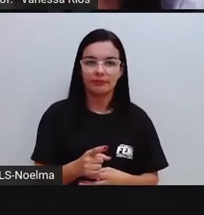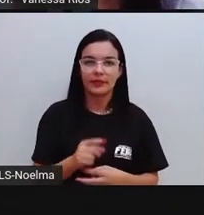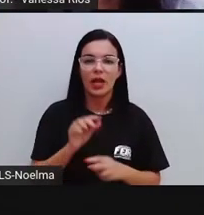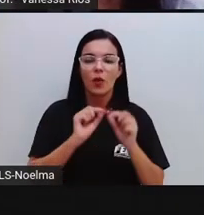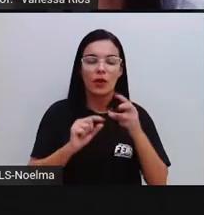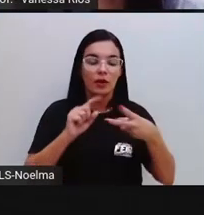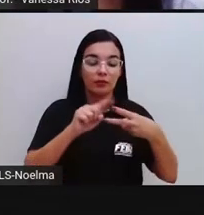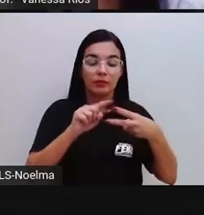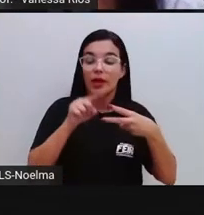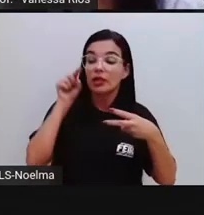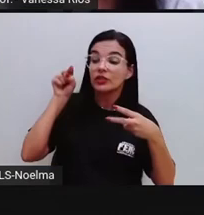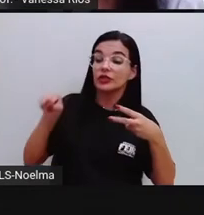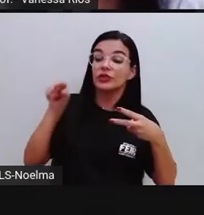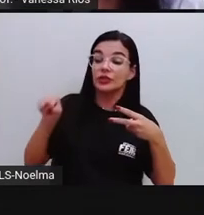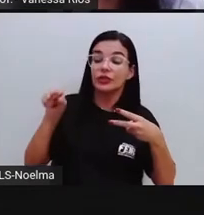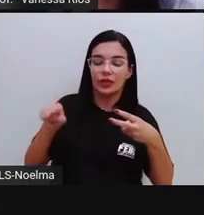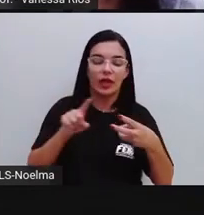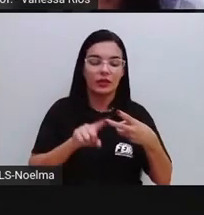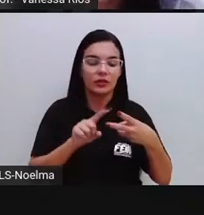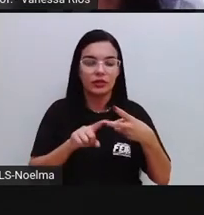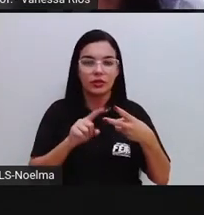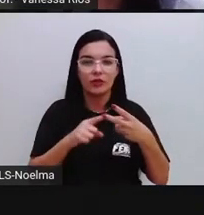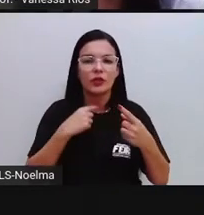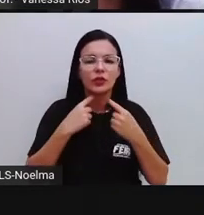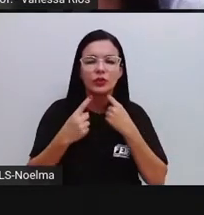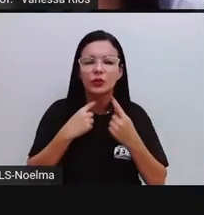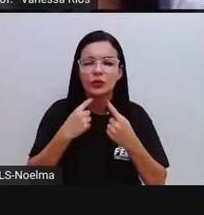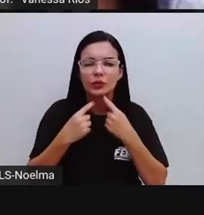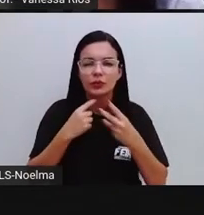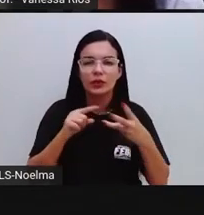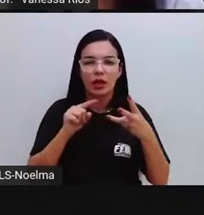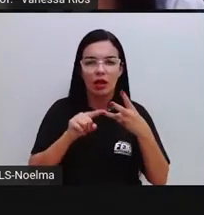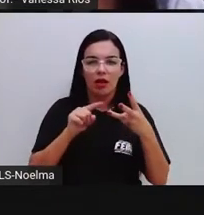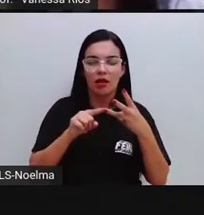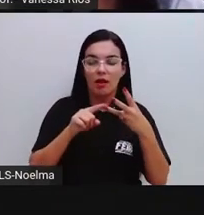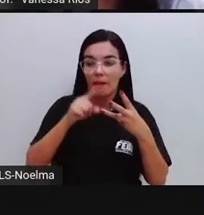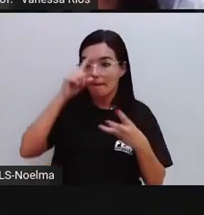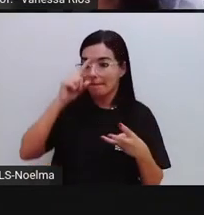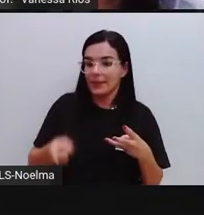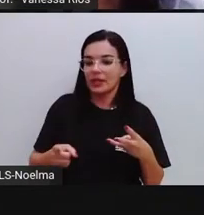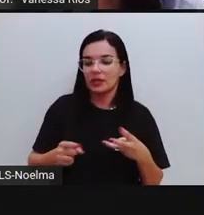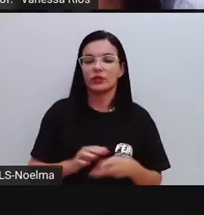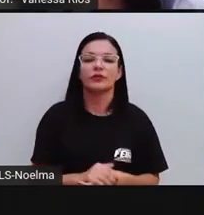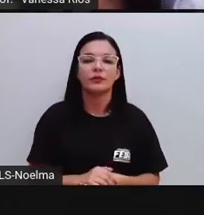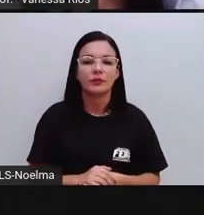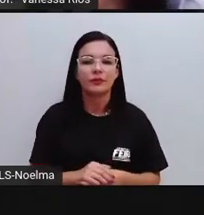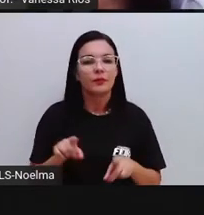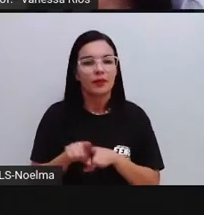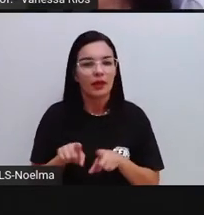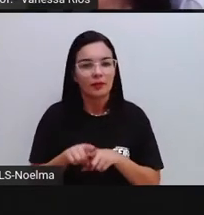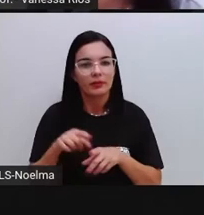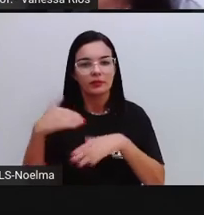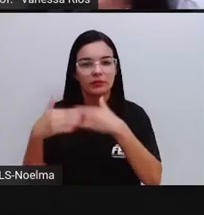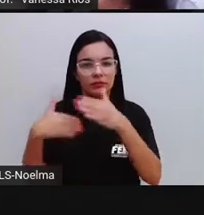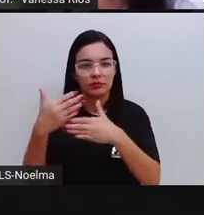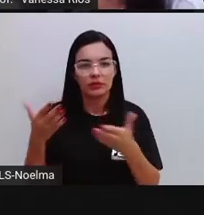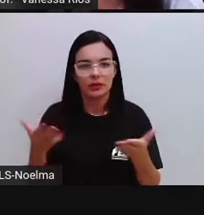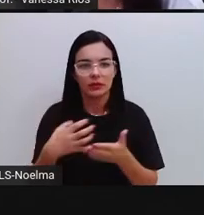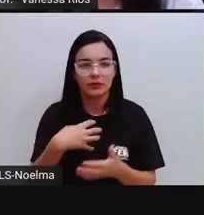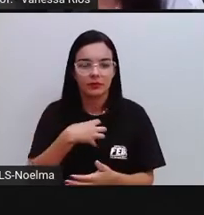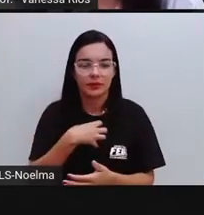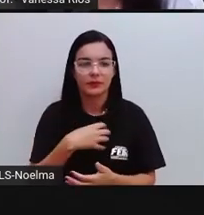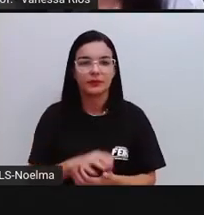modo do verbo que a gente vai observar um pouquinho mais, né? E perceber aí as suas funções e alguns exemplos.